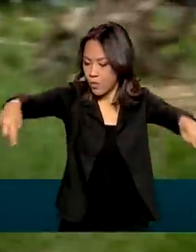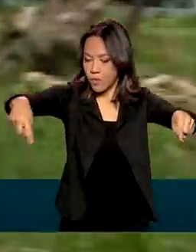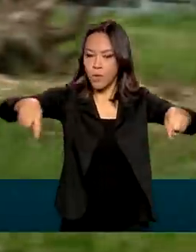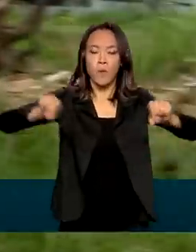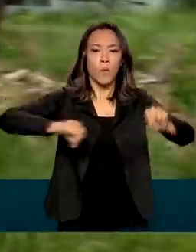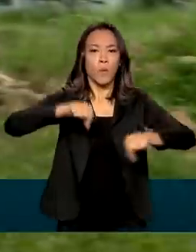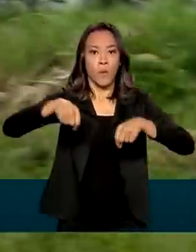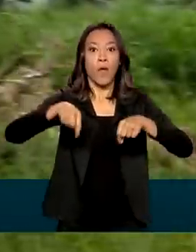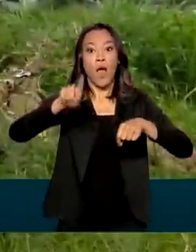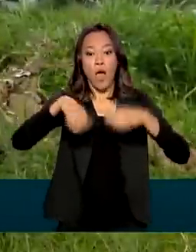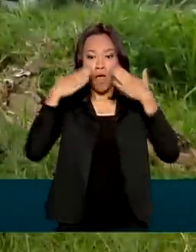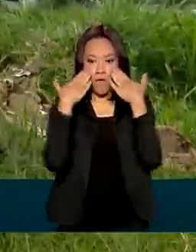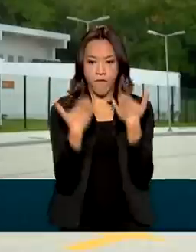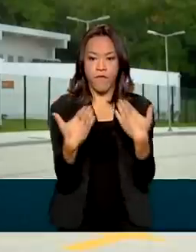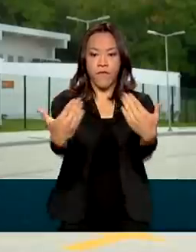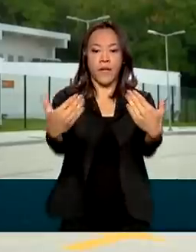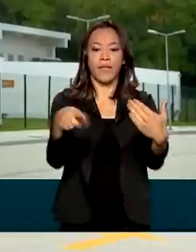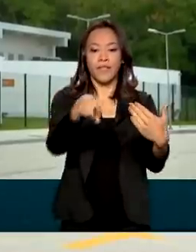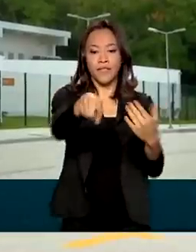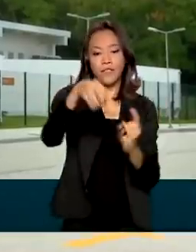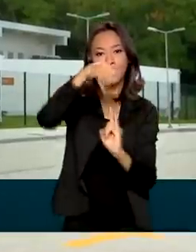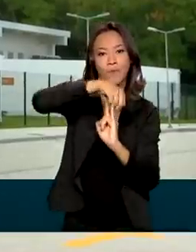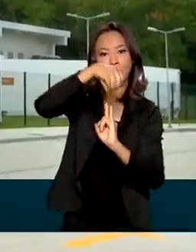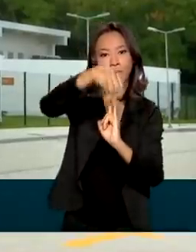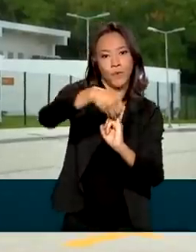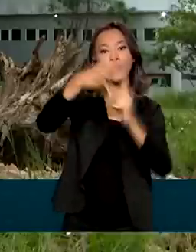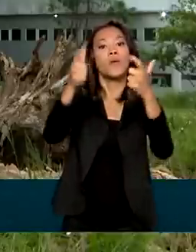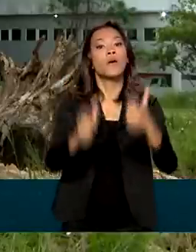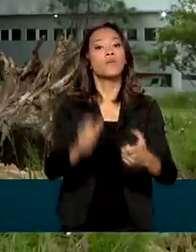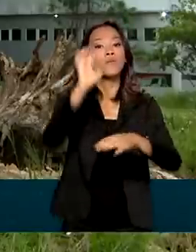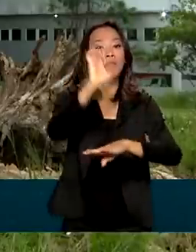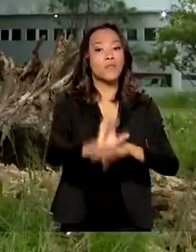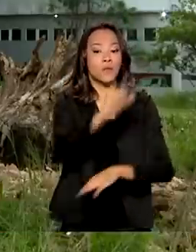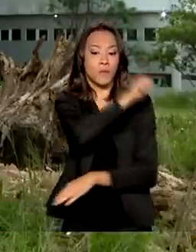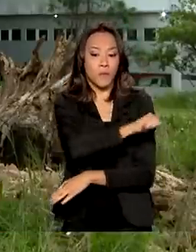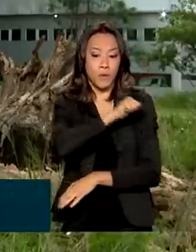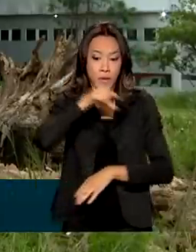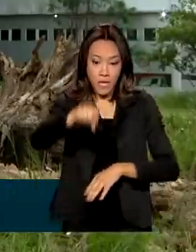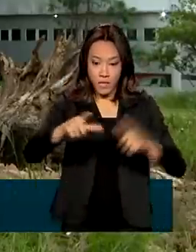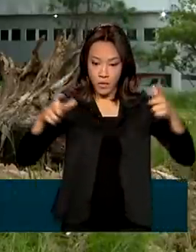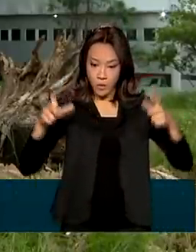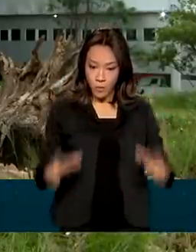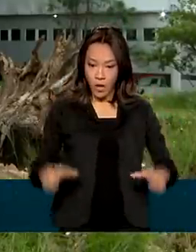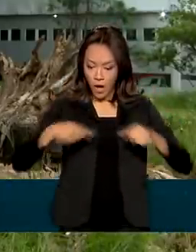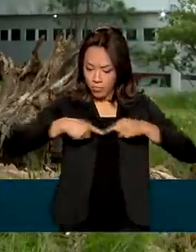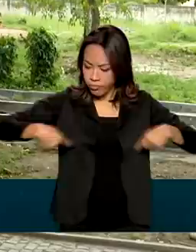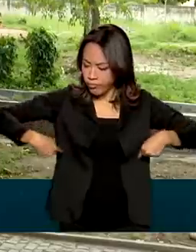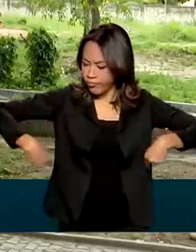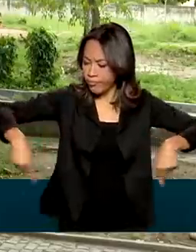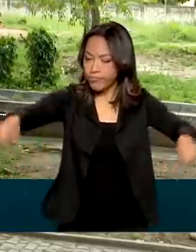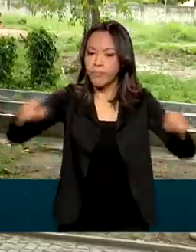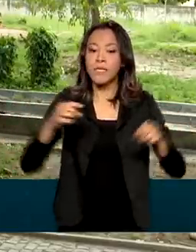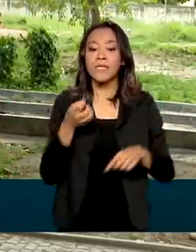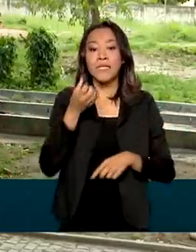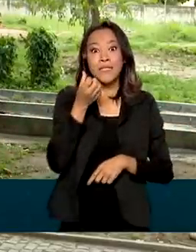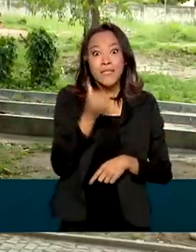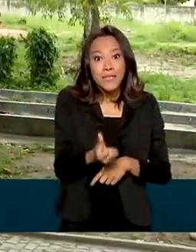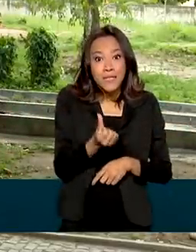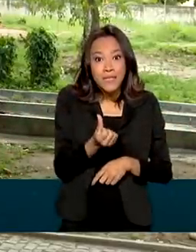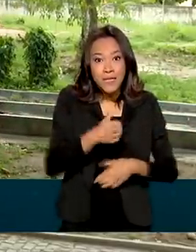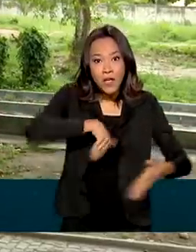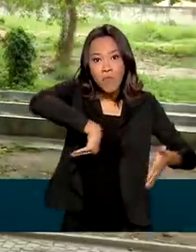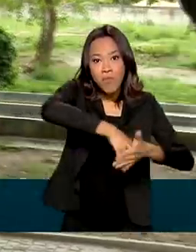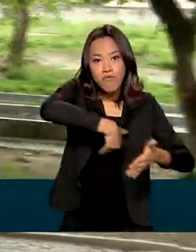em frente ao campus principal da Fiocruz, no Rio de Janeiro. O espaço tem uma área equivalente a seis campos de